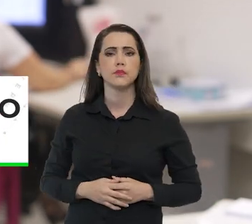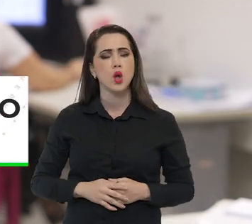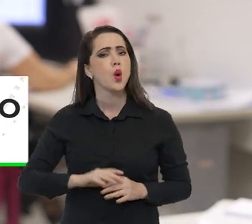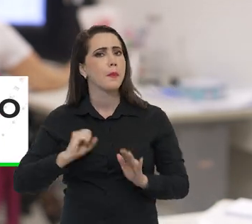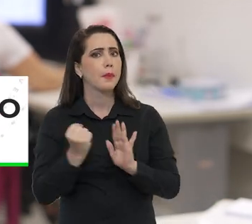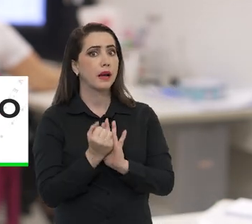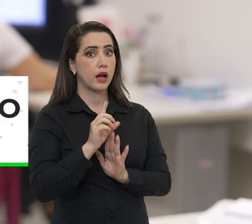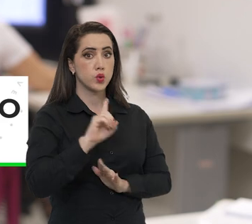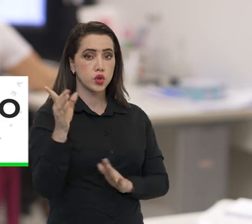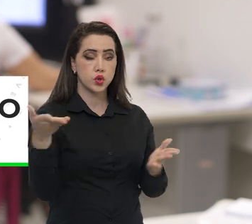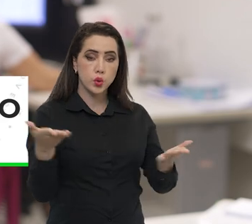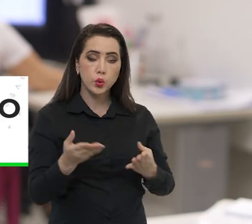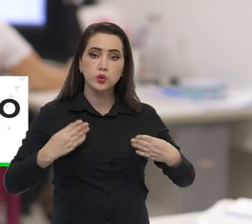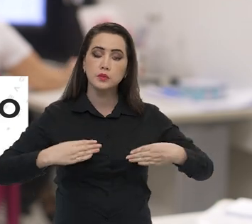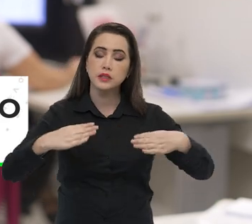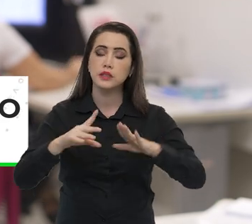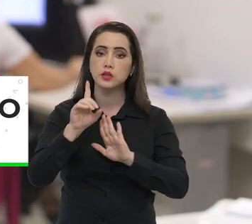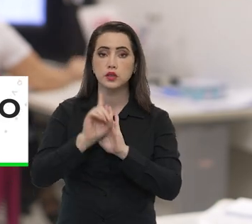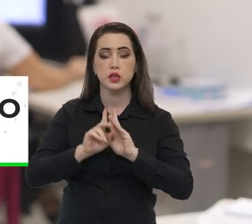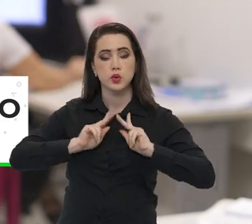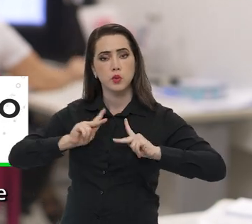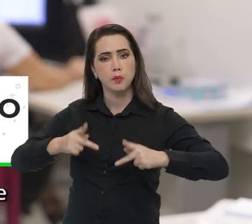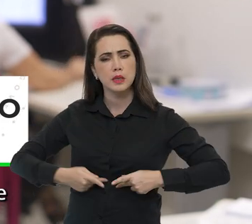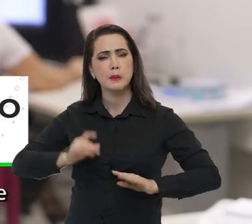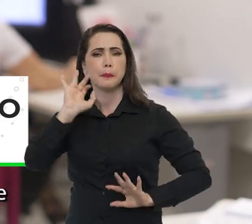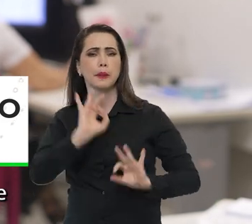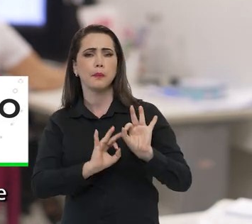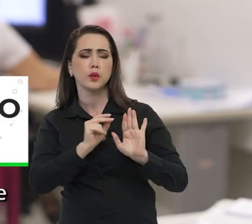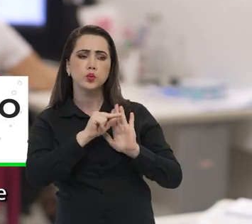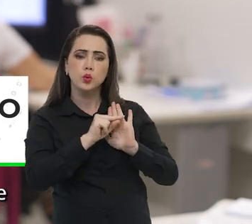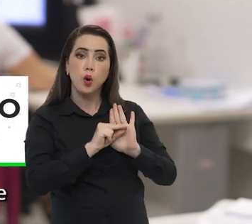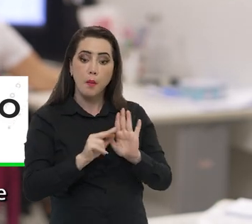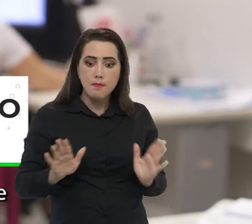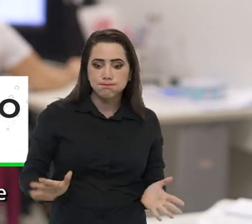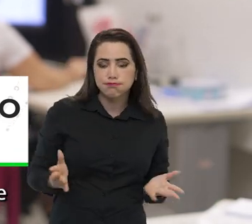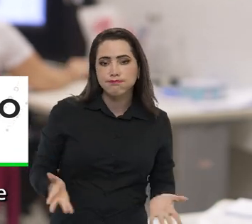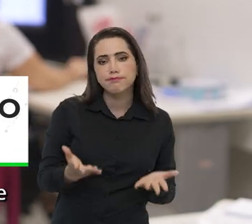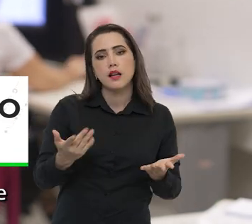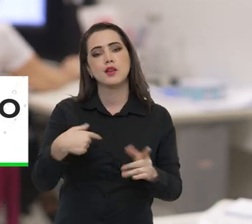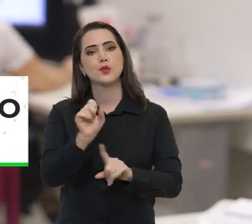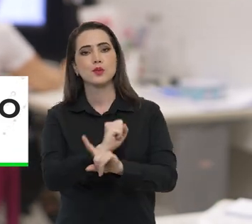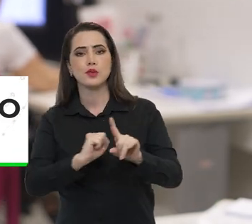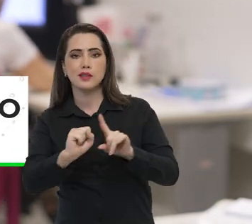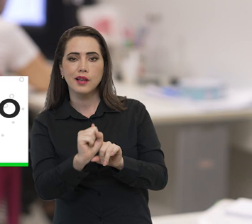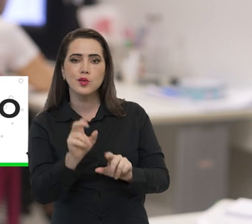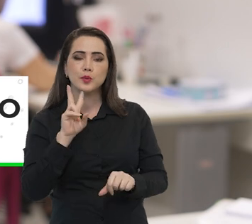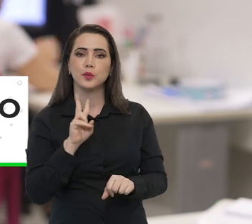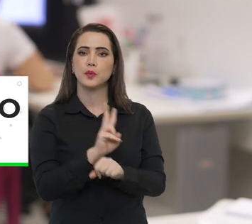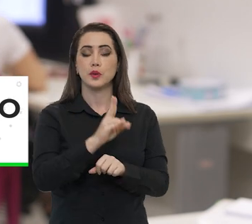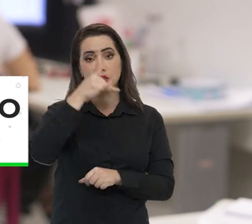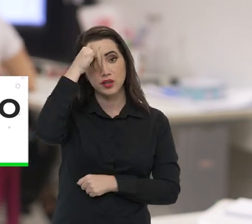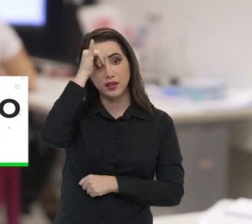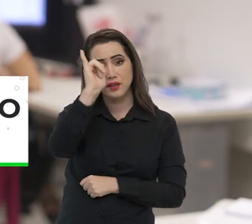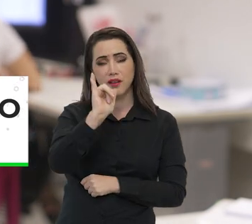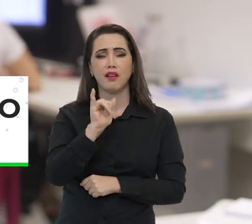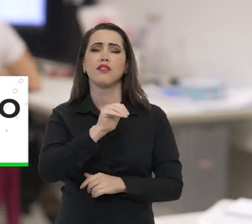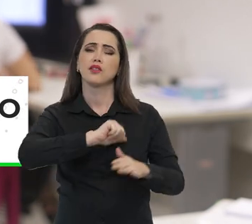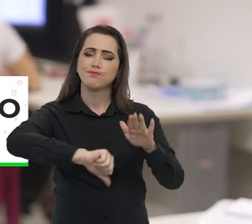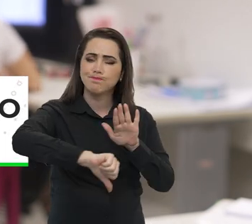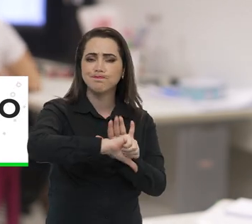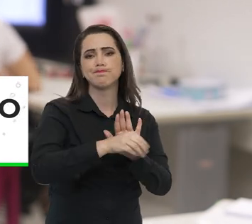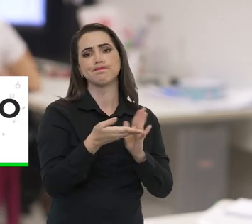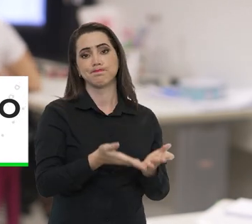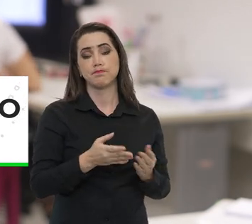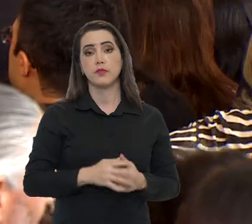Para marcar a data, o Ministério dos Direitos Humanos preparou medidas para aumentar o engajamento da sociedade na proteção e prevenção